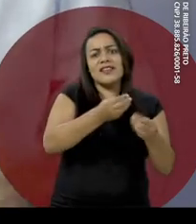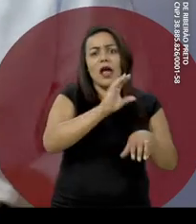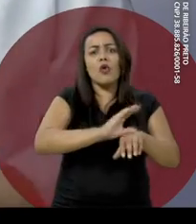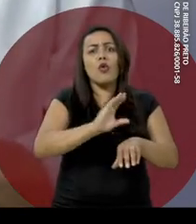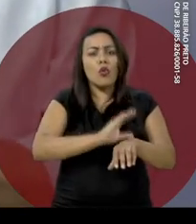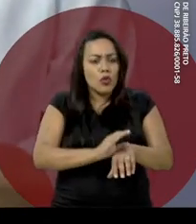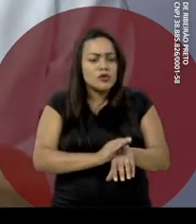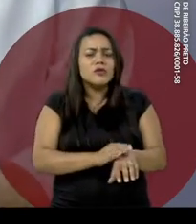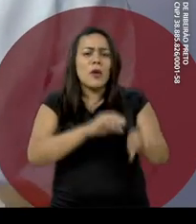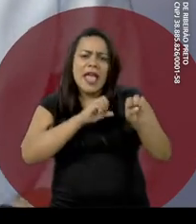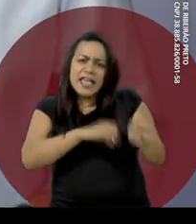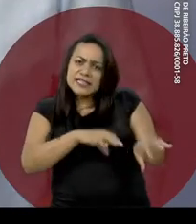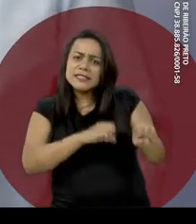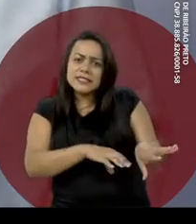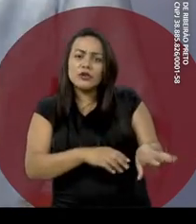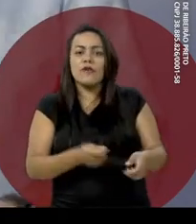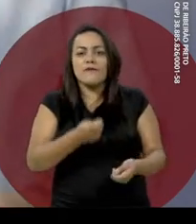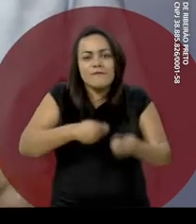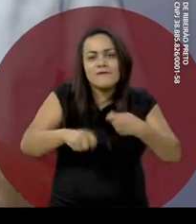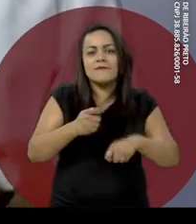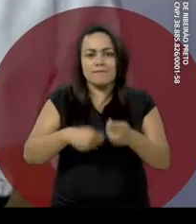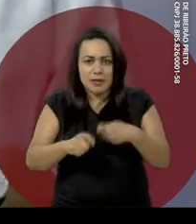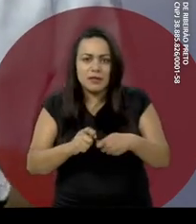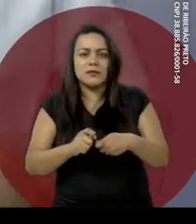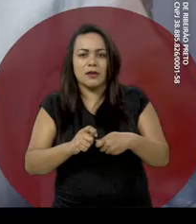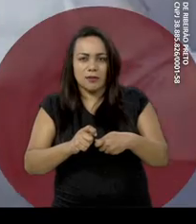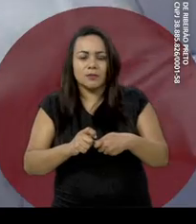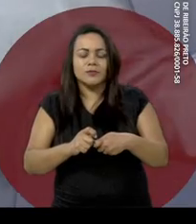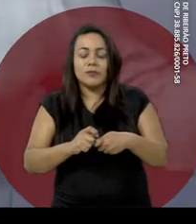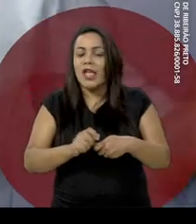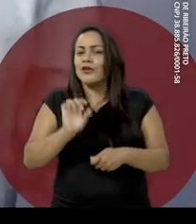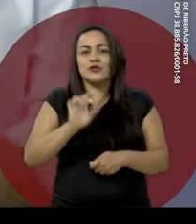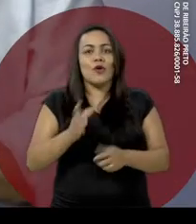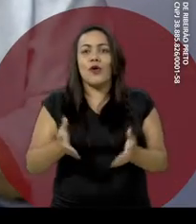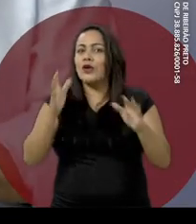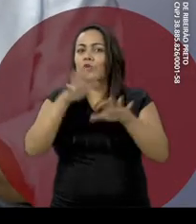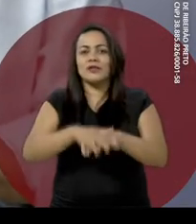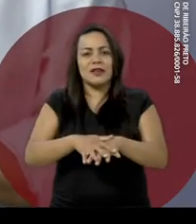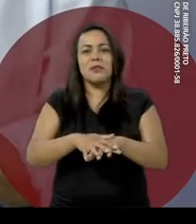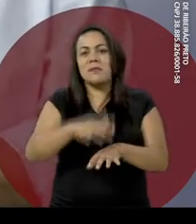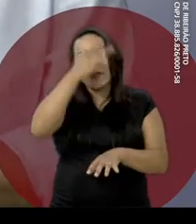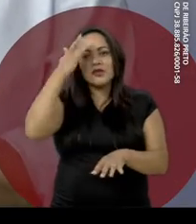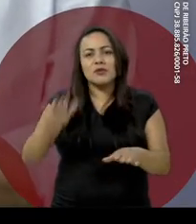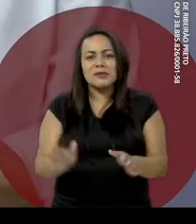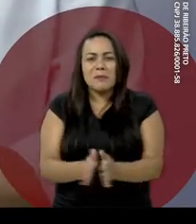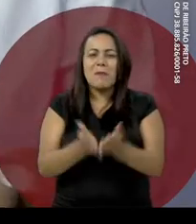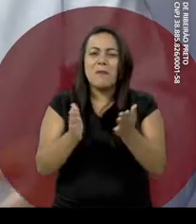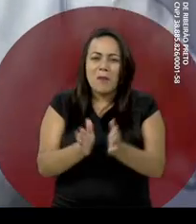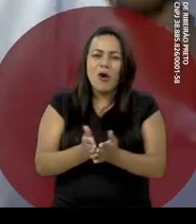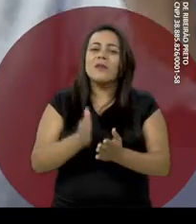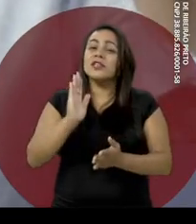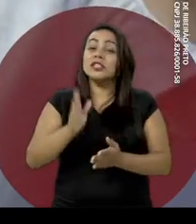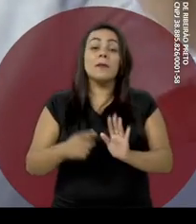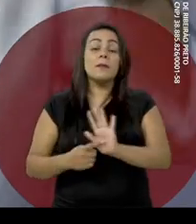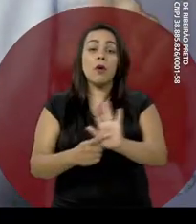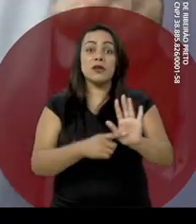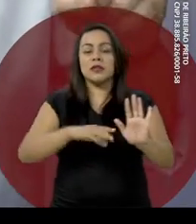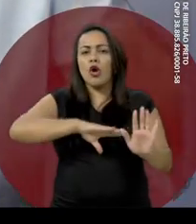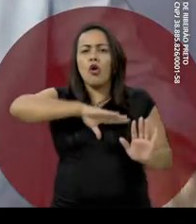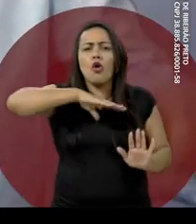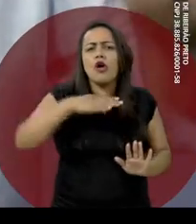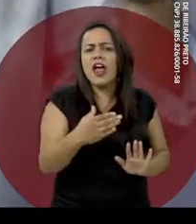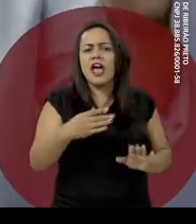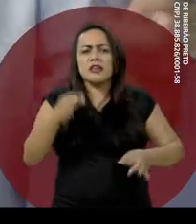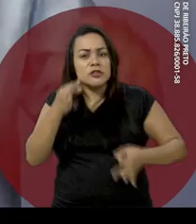e educação financeira oferecidos pela Prefeitura. Só a inclusão dos mais pobres no orçamento municipal já é um ato de